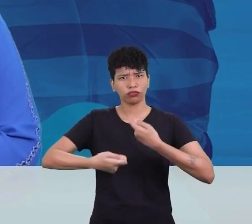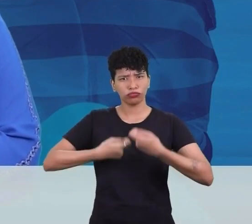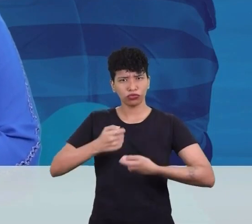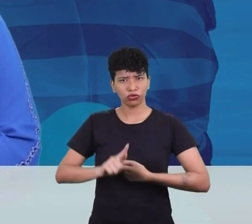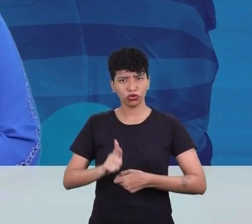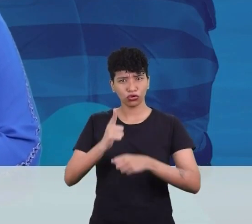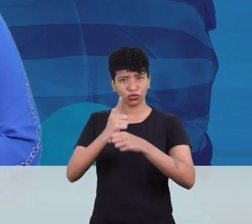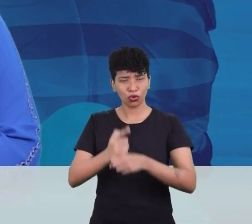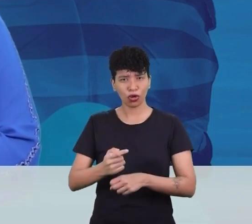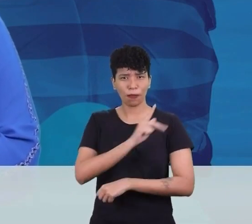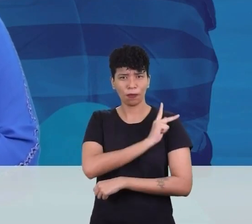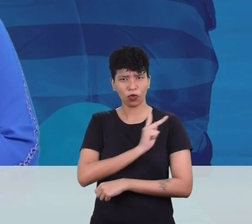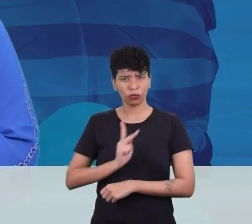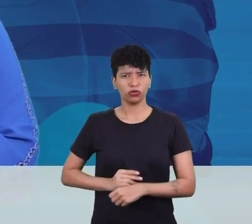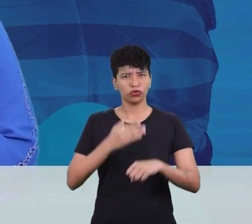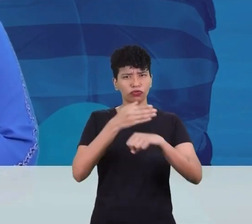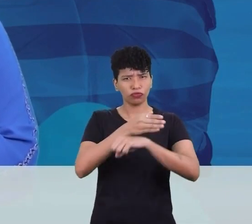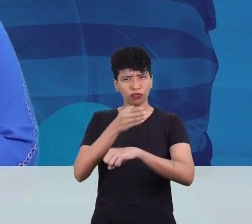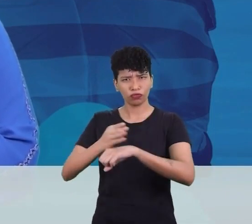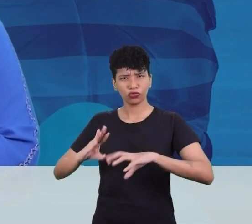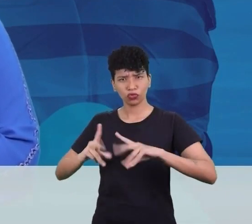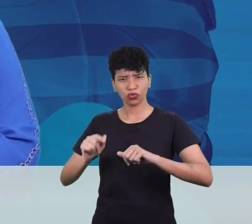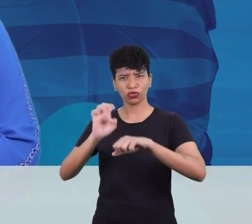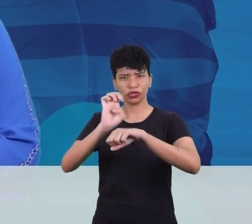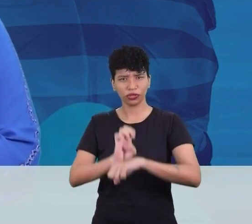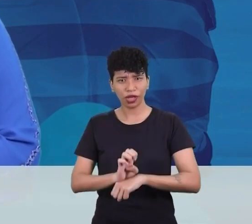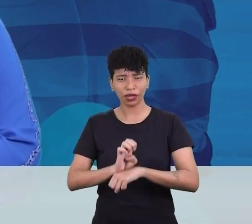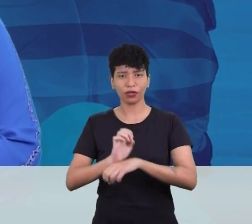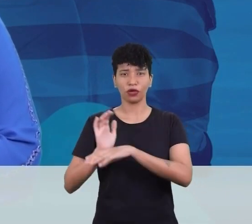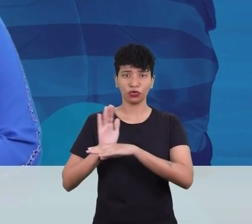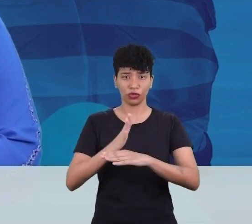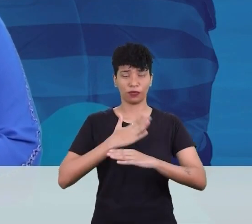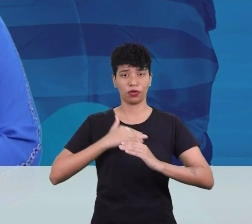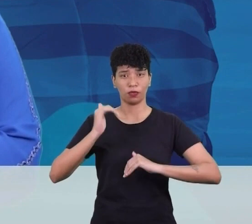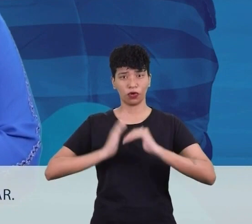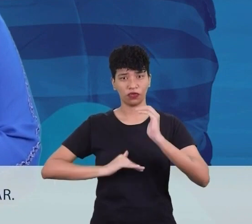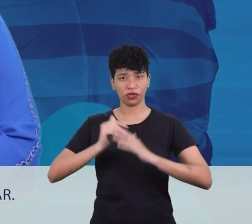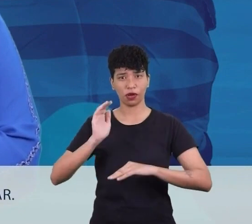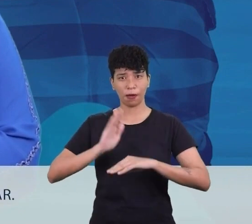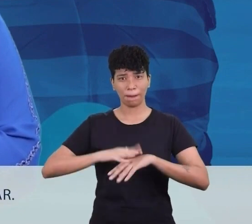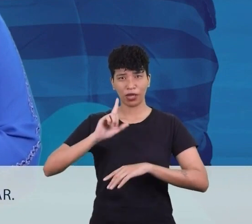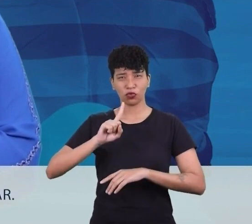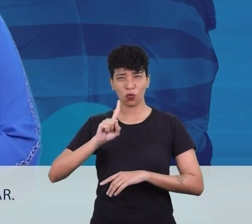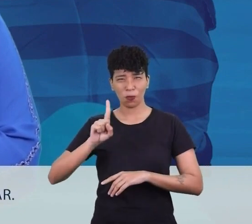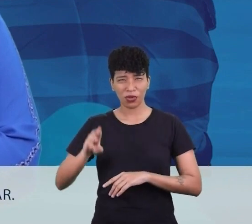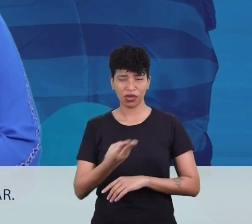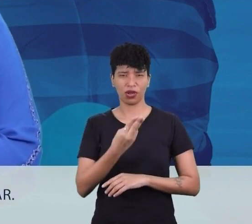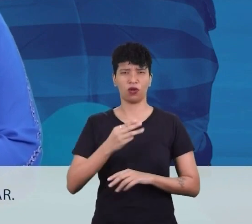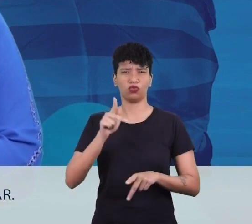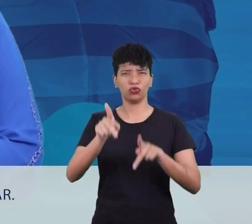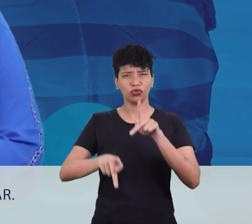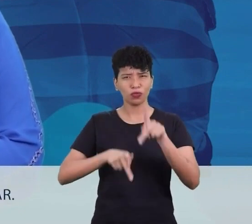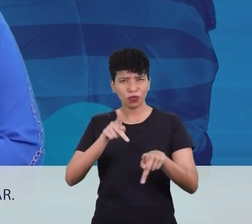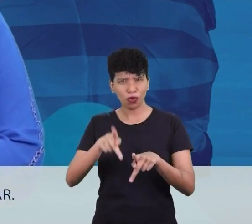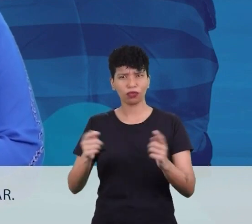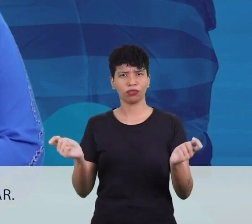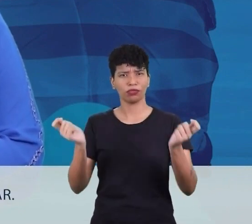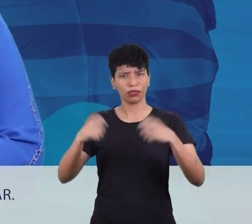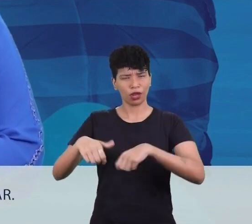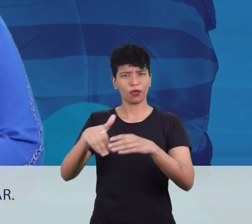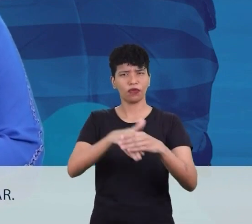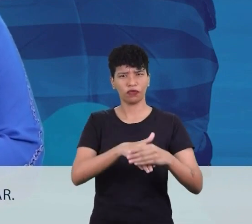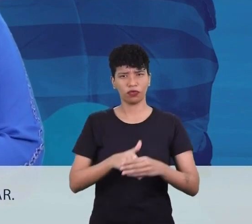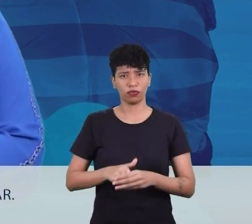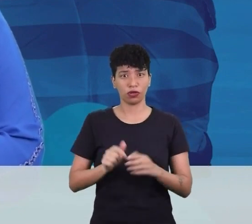contadora e gestora pública. Já percorri todo o nosso estado contribuindo com a minha profissão. Somos mais de 1 milhão e 300 mil eleitoras